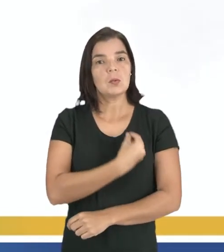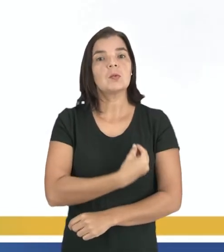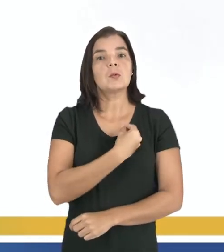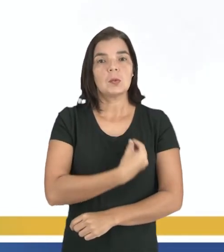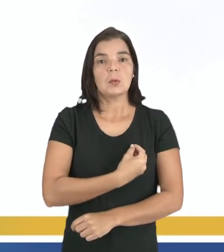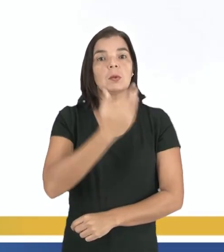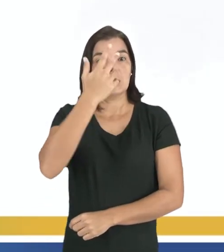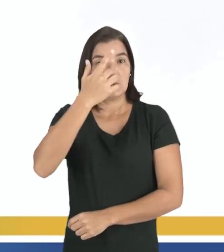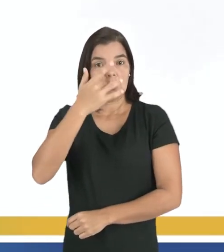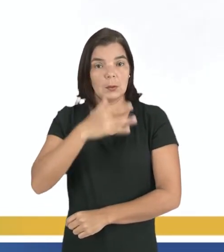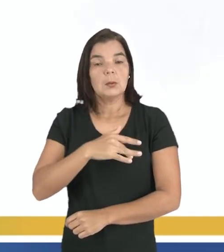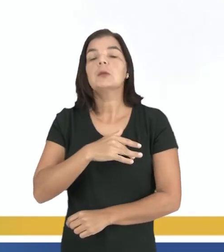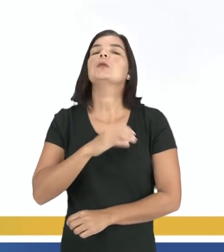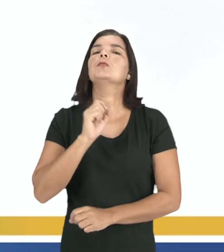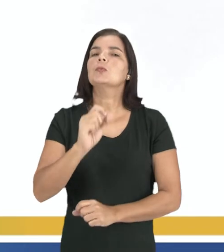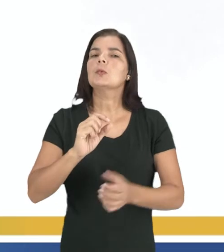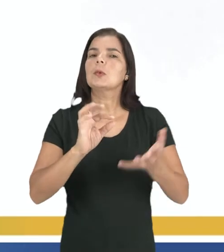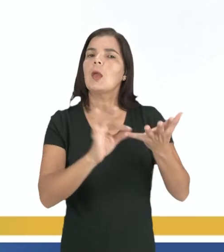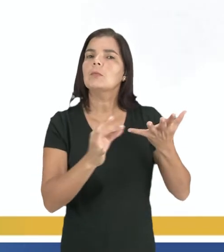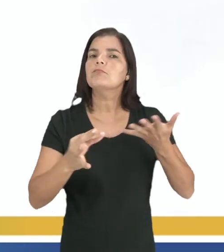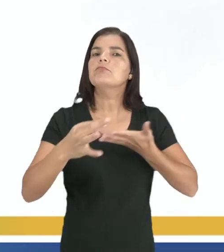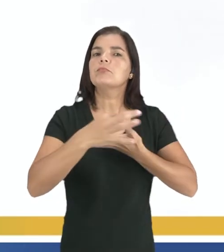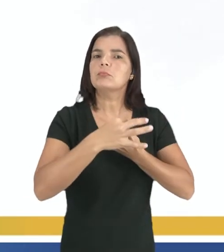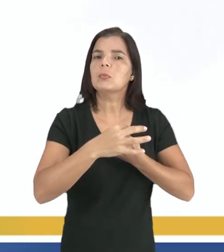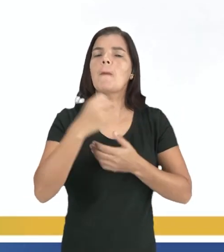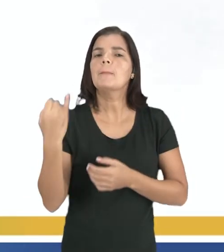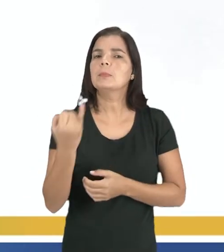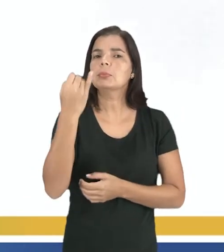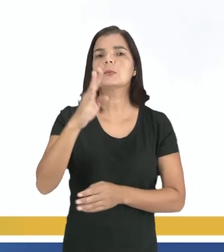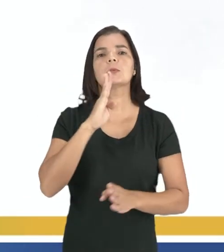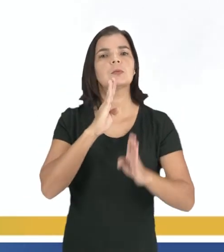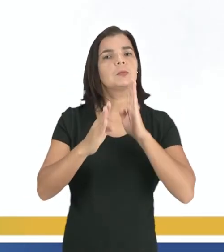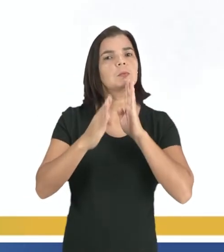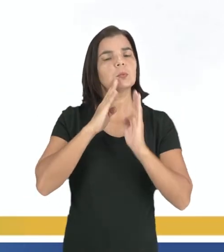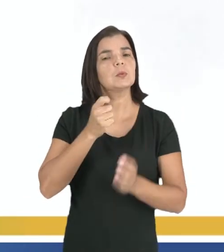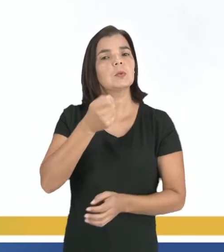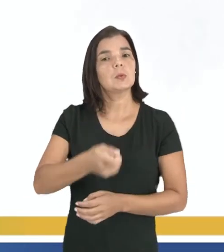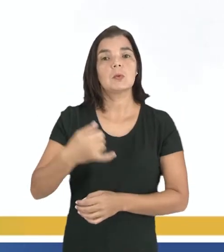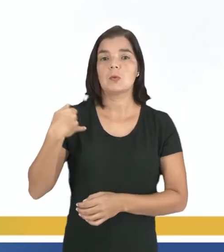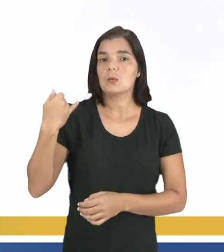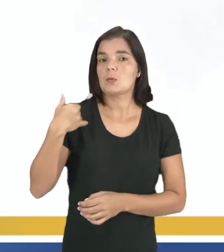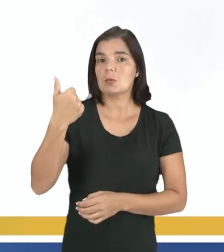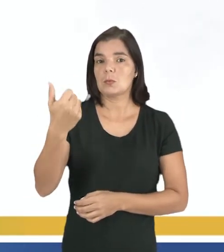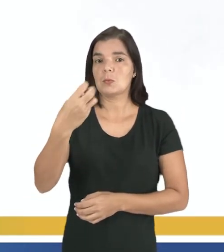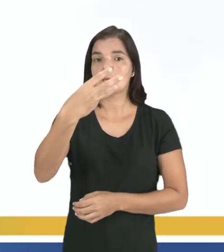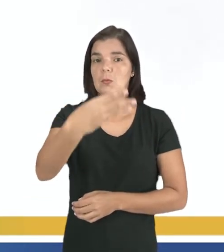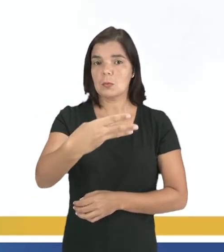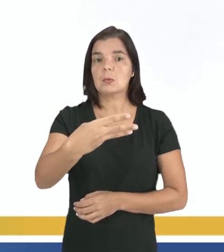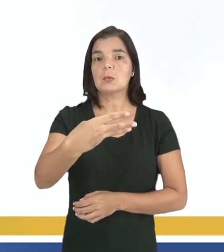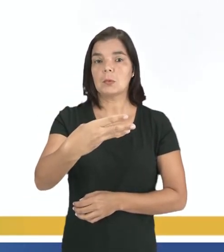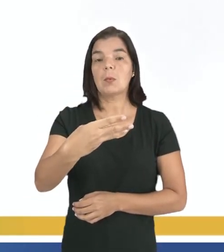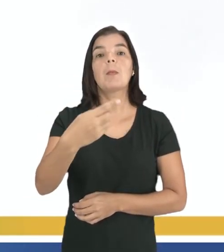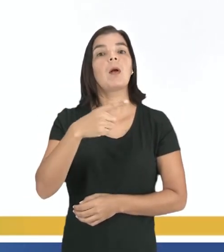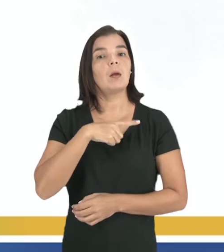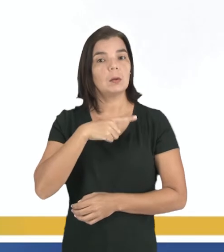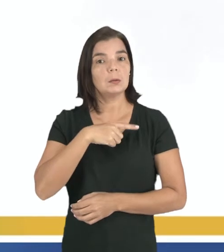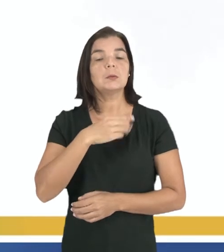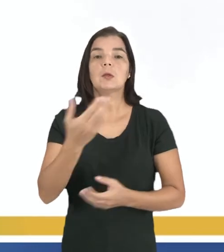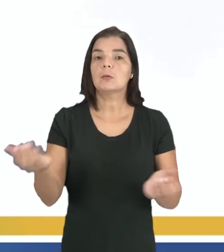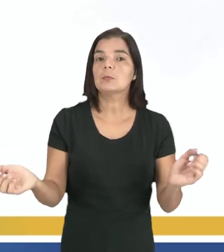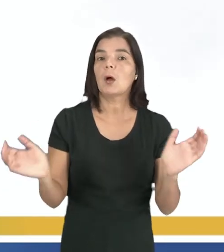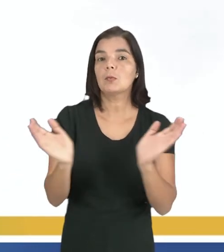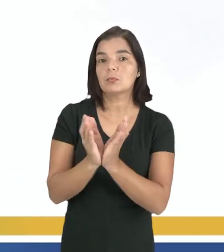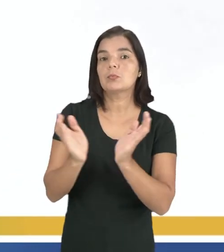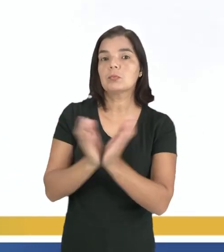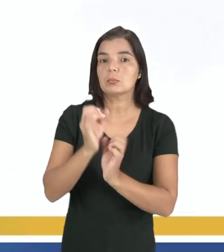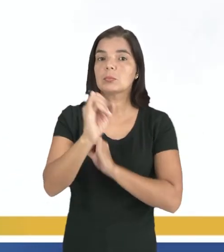muitas crianças nas redes sociais, principalmente no Facebook, que exige a idade mínima de 13 anos, para você poder fazer parte